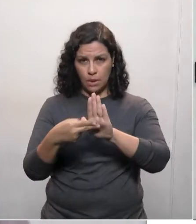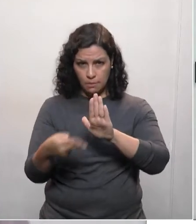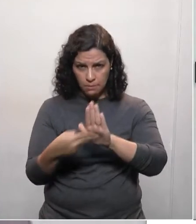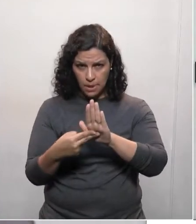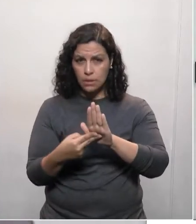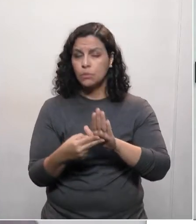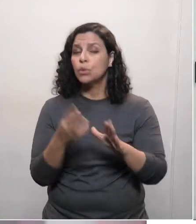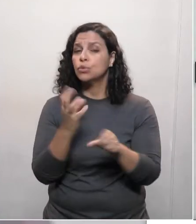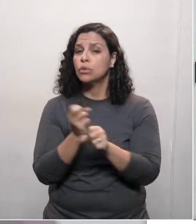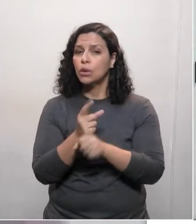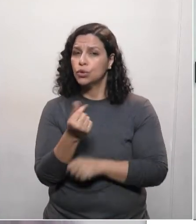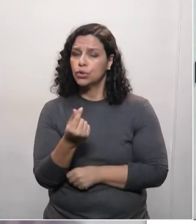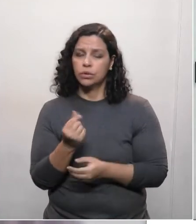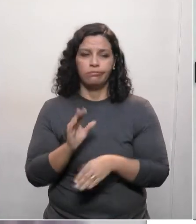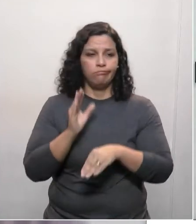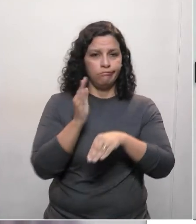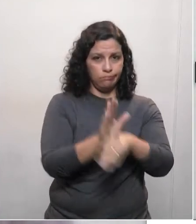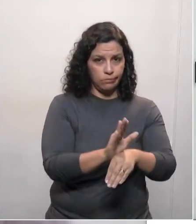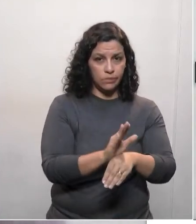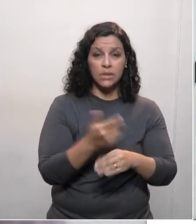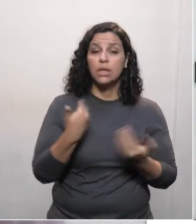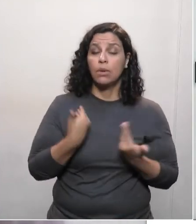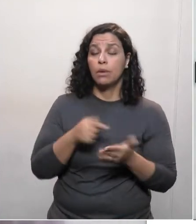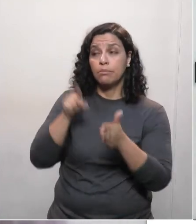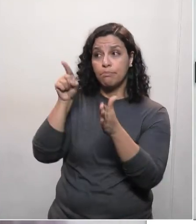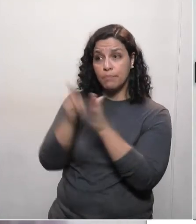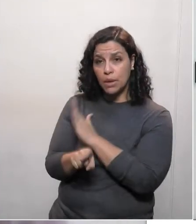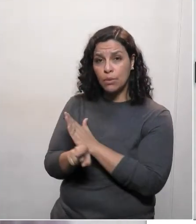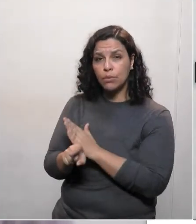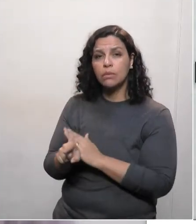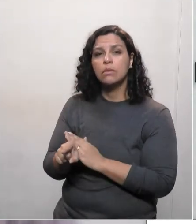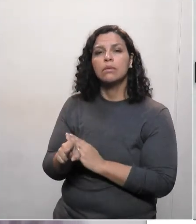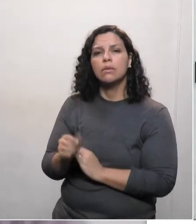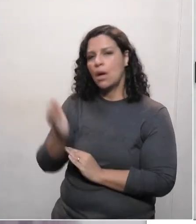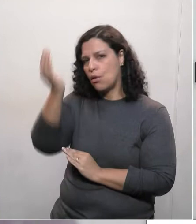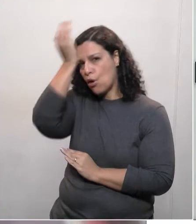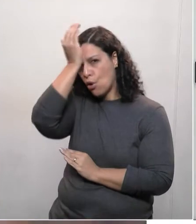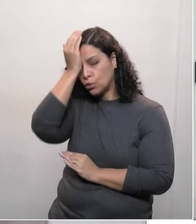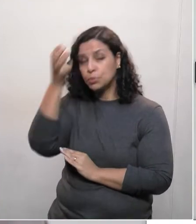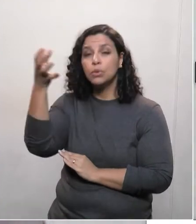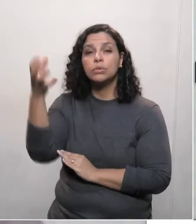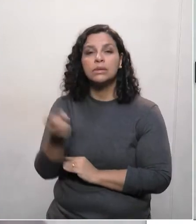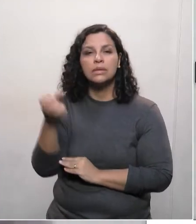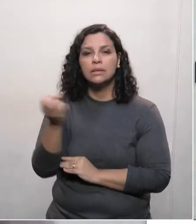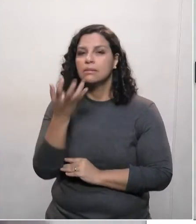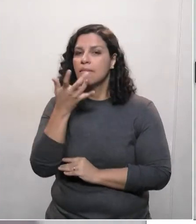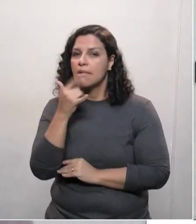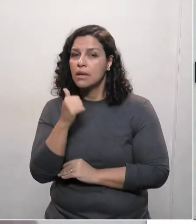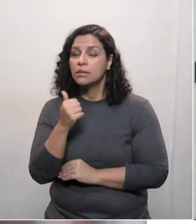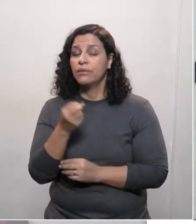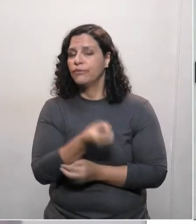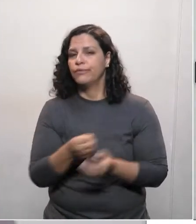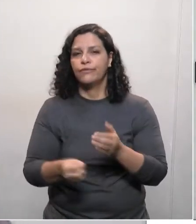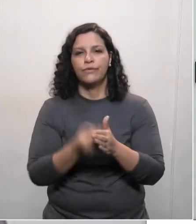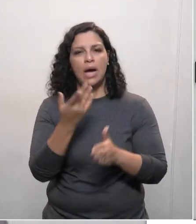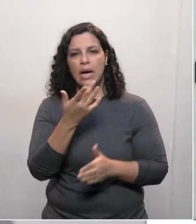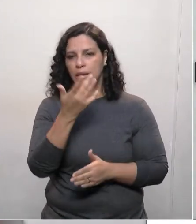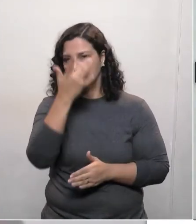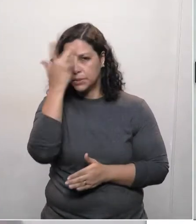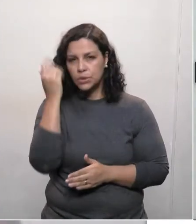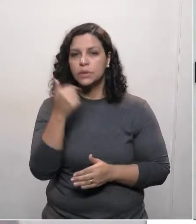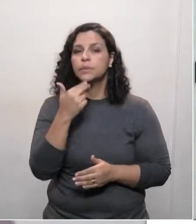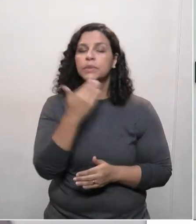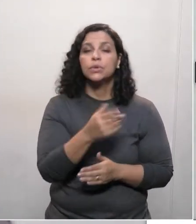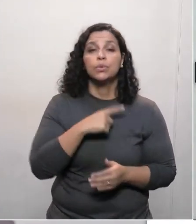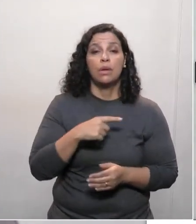esses valores. E eu queria fazer uma consulta ao líder do governo sobre o leite das crianças, que existem várias pessoas pedindo para a gente. A ampliação, que hoje vai